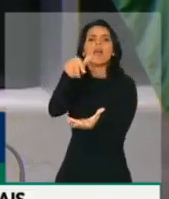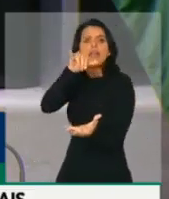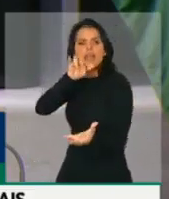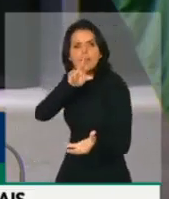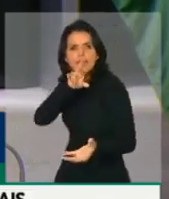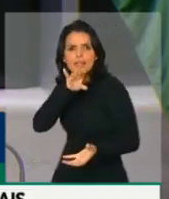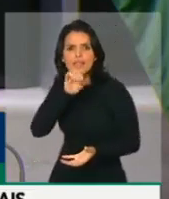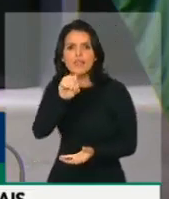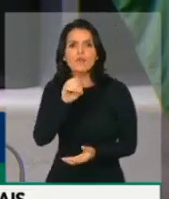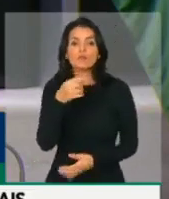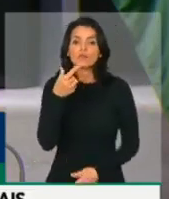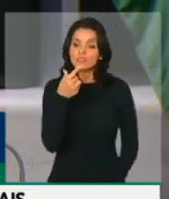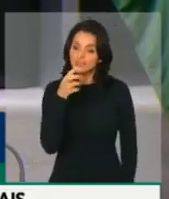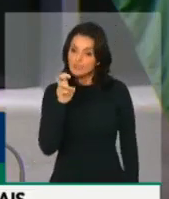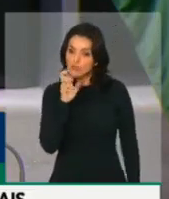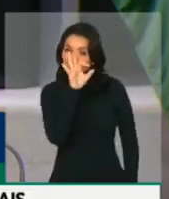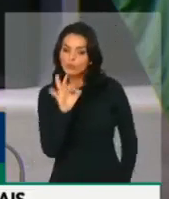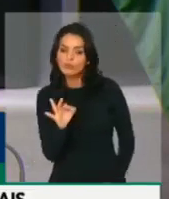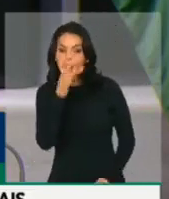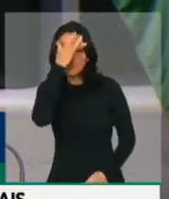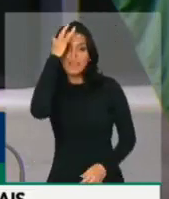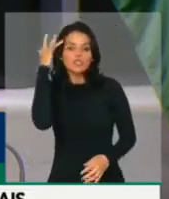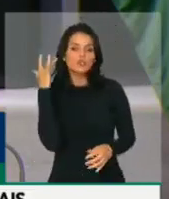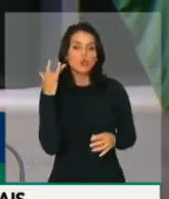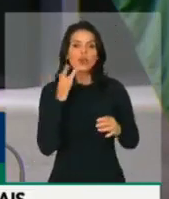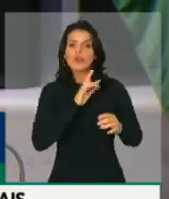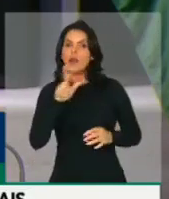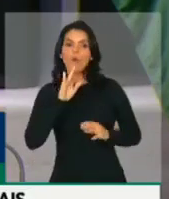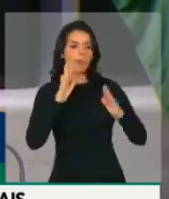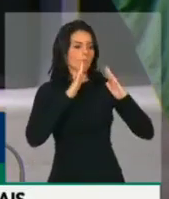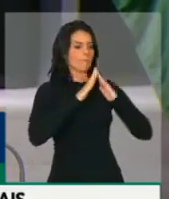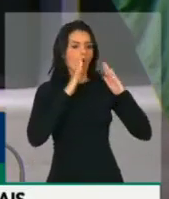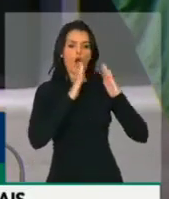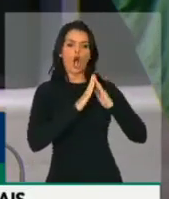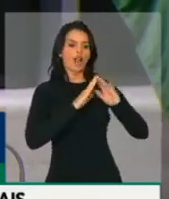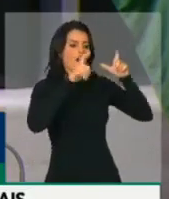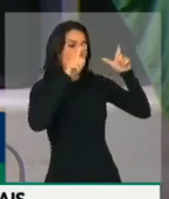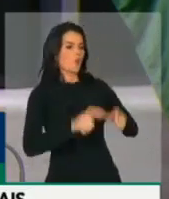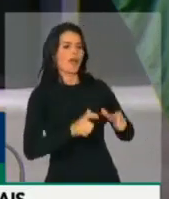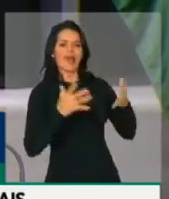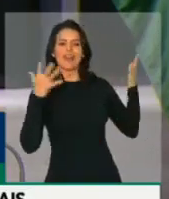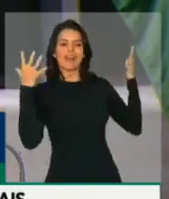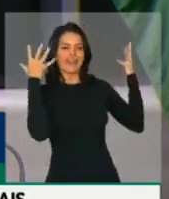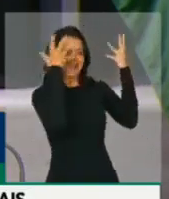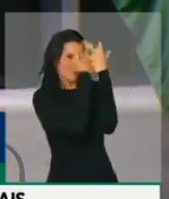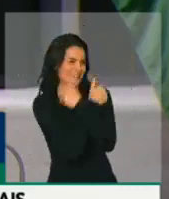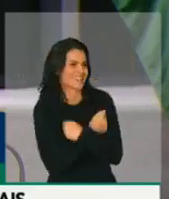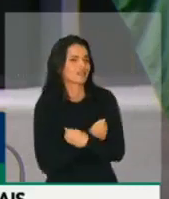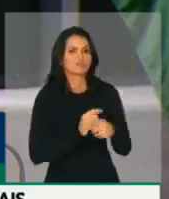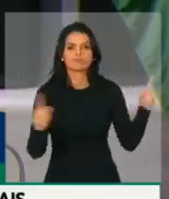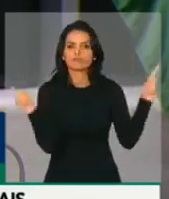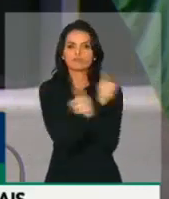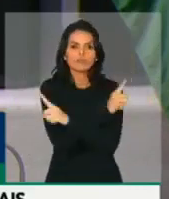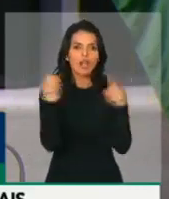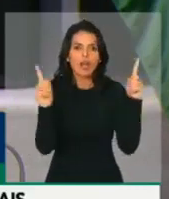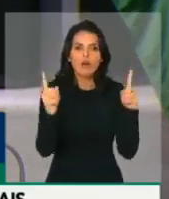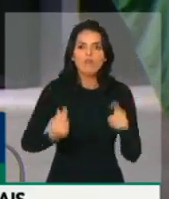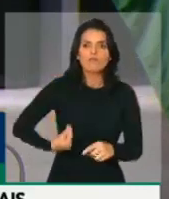moradores não vivem no cartão postal. Vivem no lugar onde não vale a Constituição de 88.